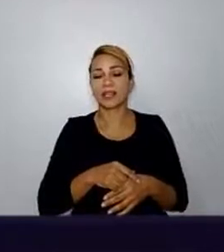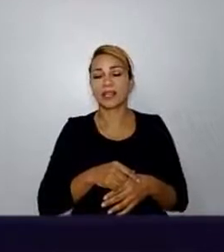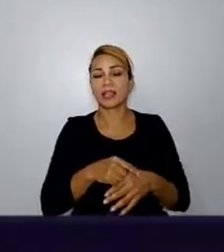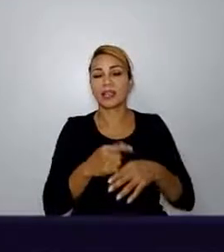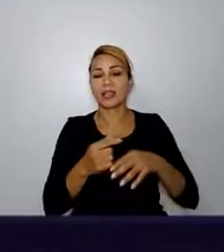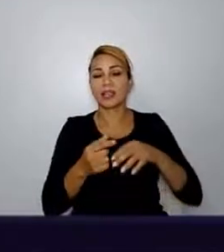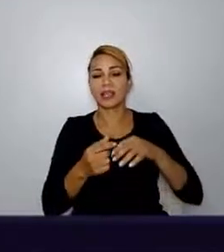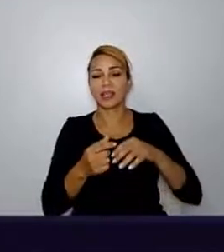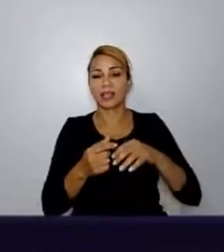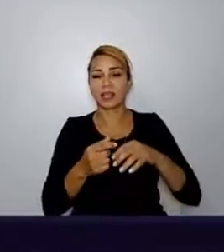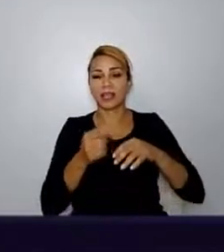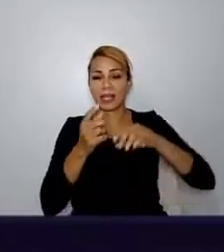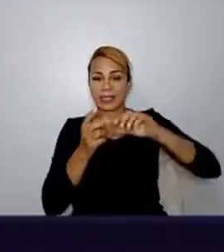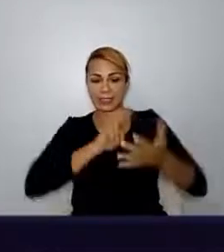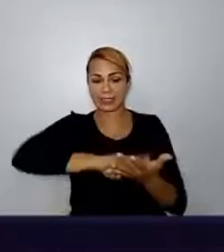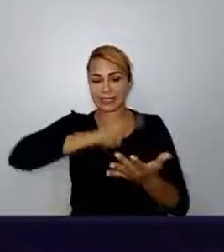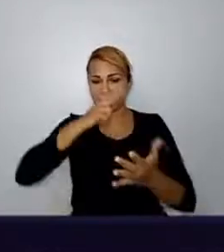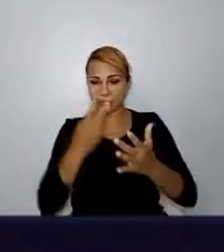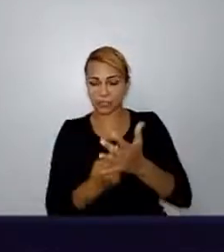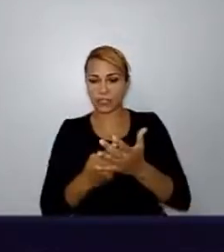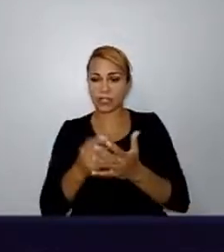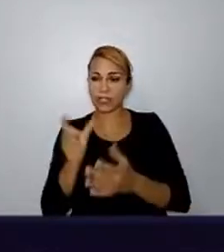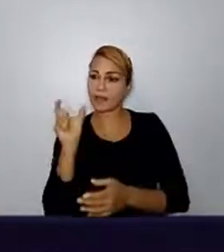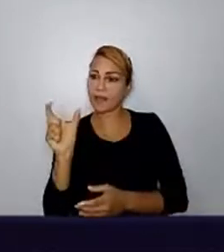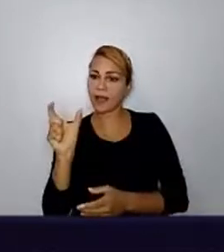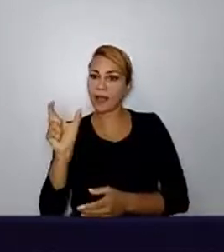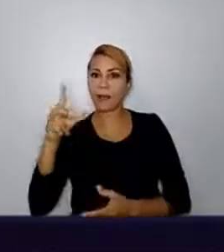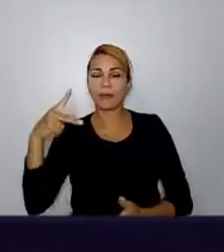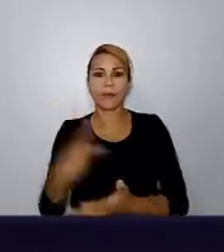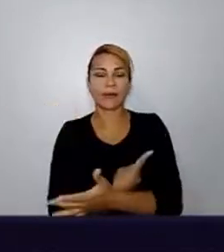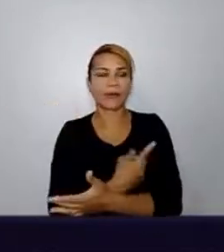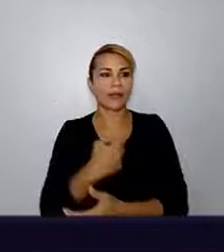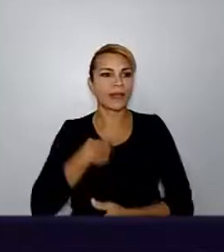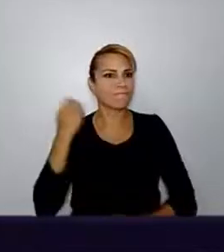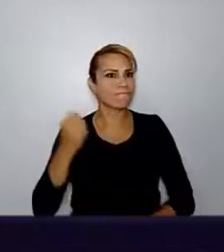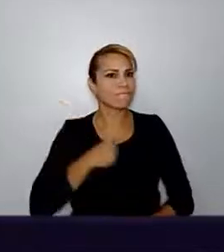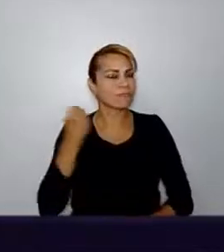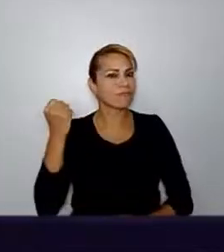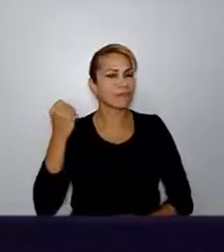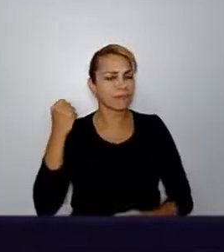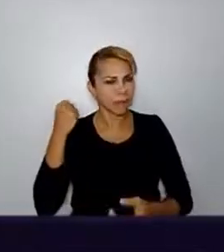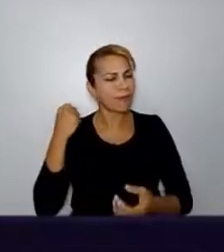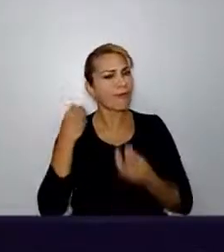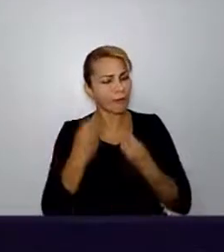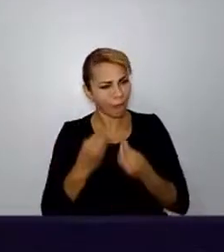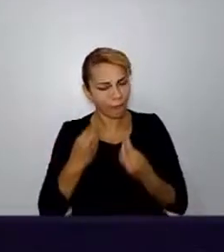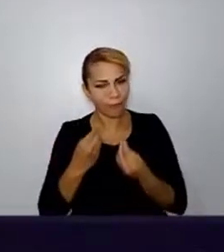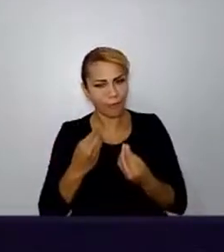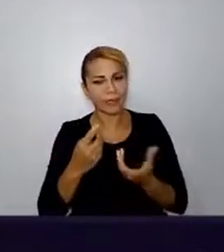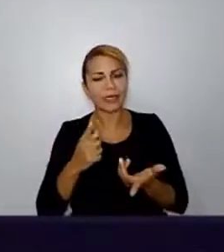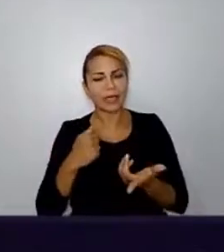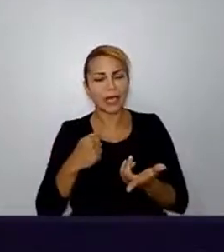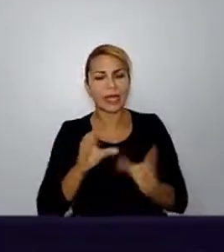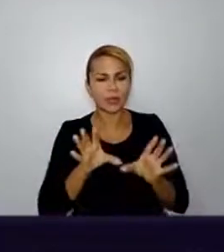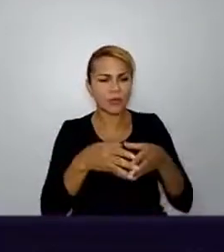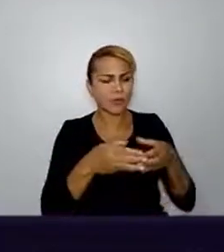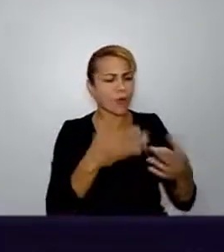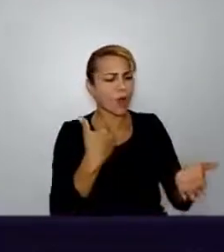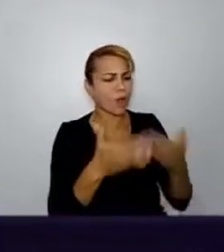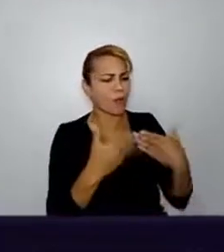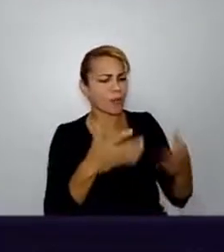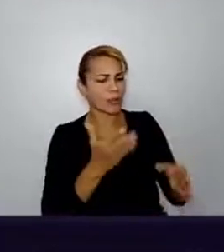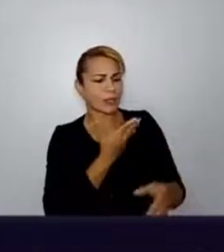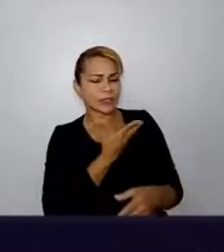palavra de um tweet dele, fiquei revoltado, não é possível, aí eu comentei com um grupo de amigos, aí a galera, Marius, você